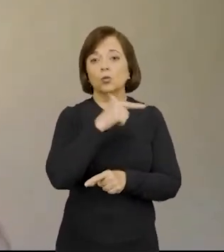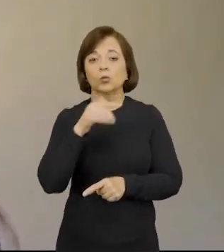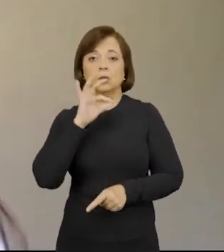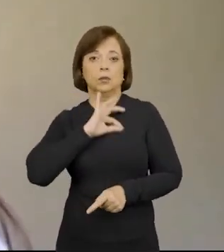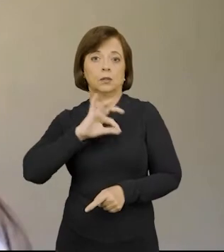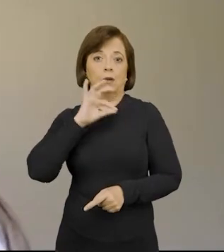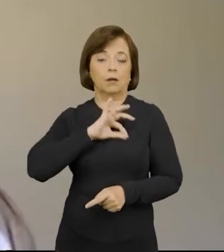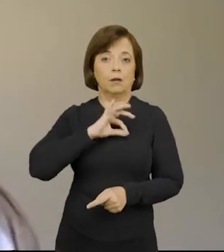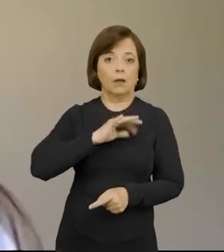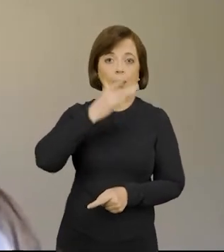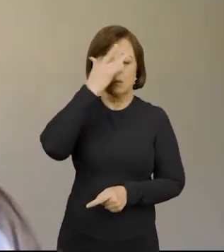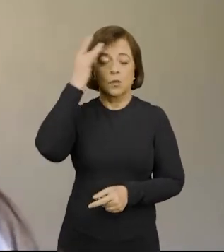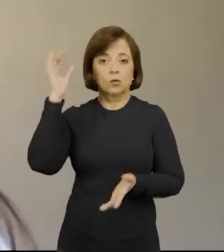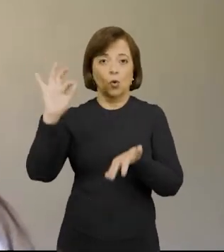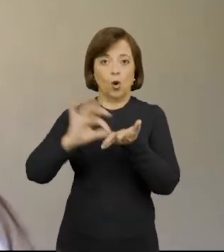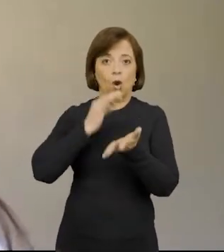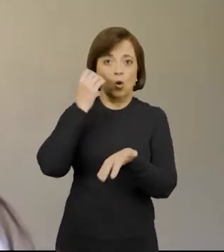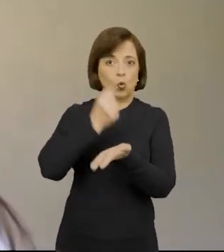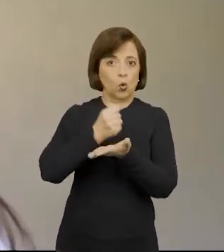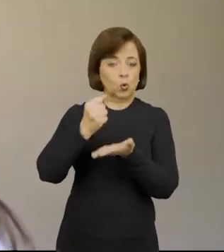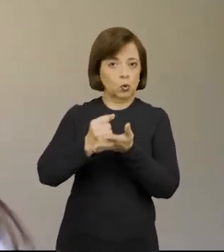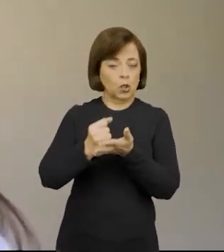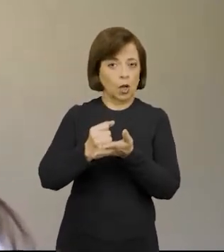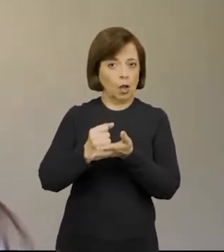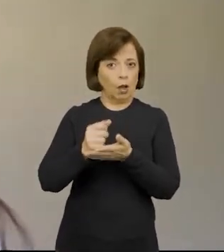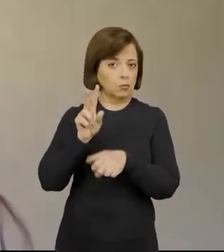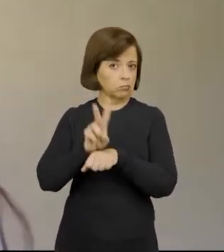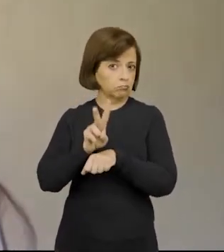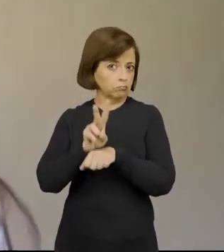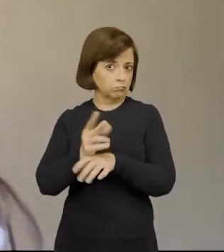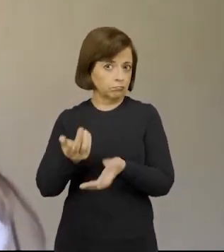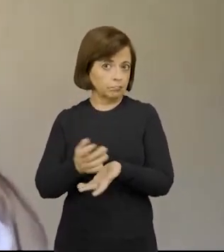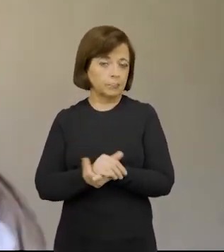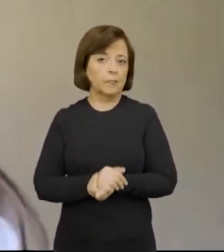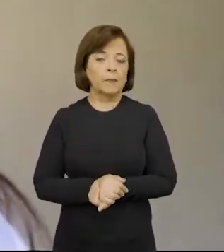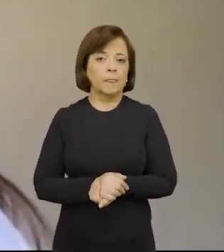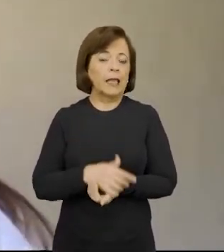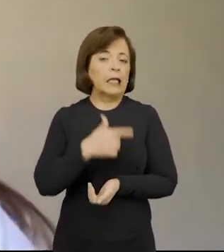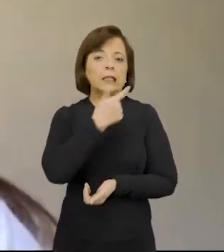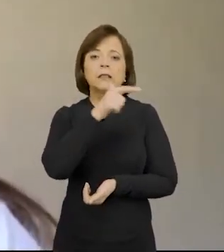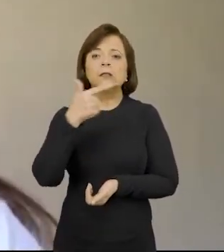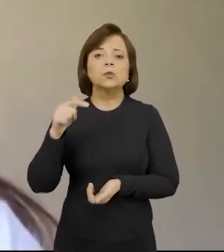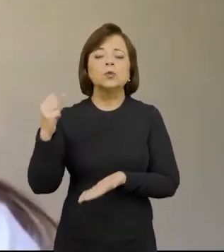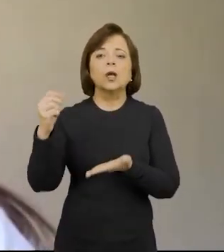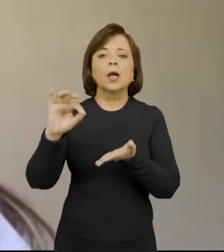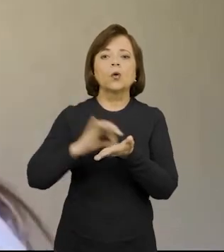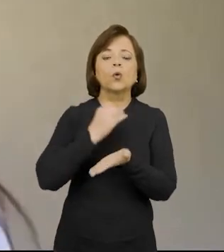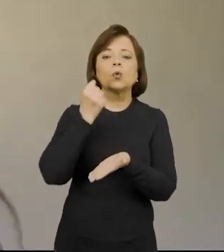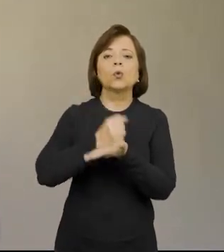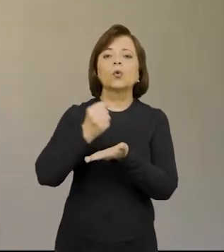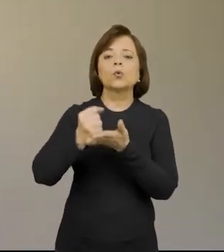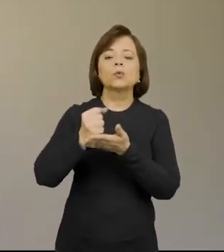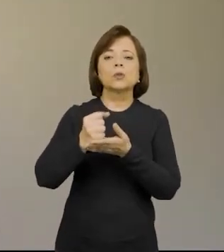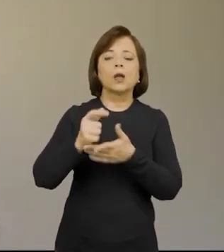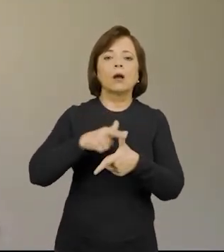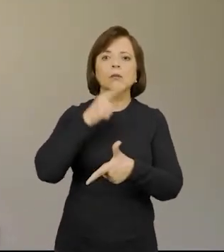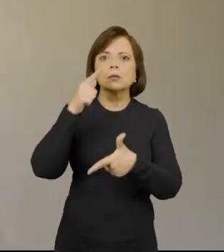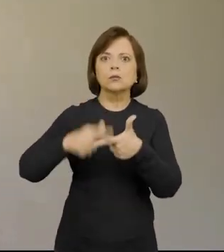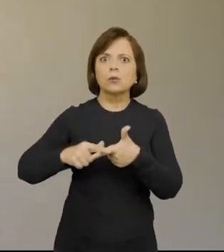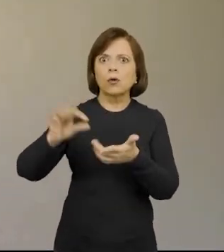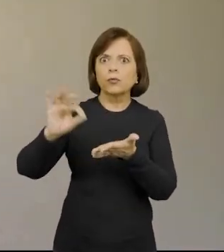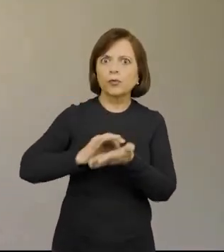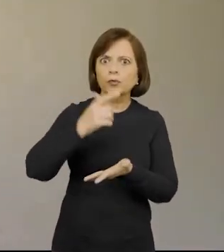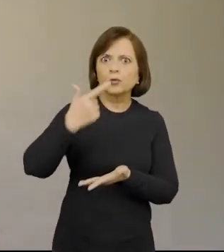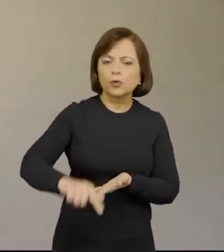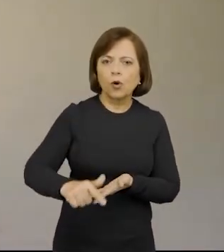receber, eram pessoas contratadas temporariamente e não tiveram os contratos renovados e estavam sem